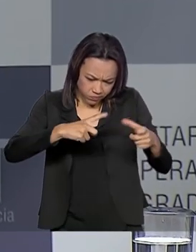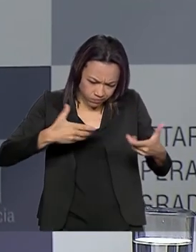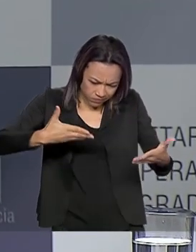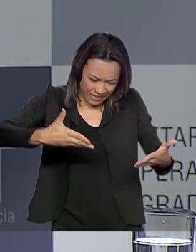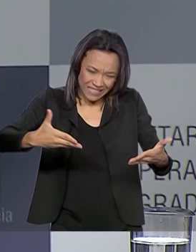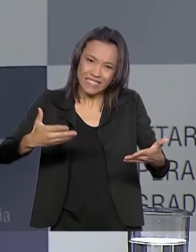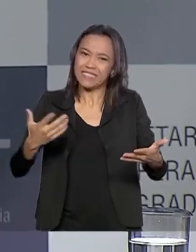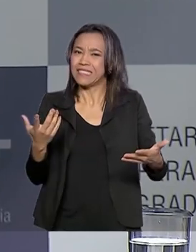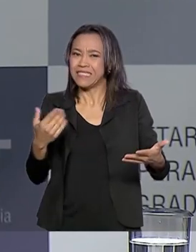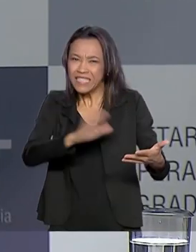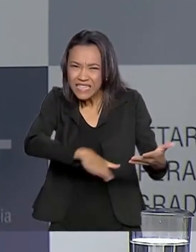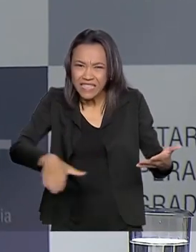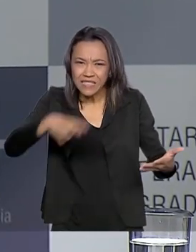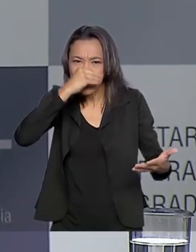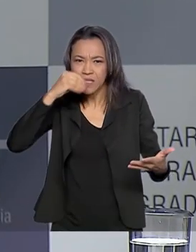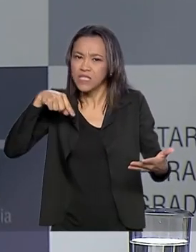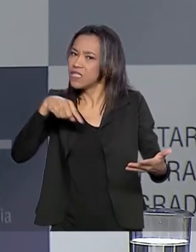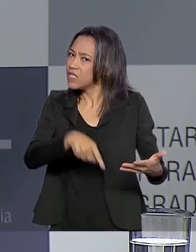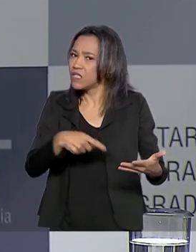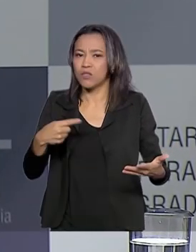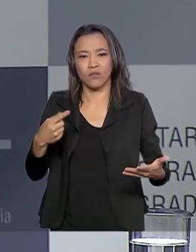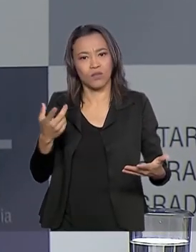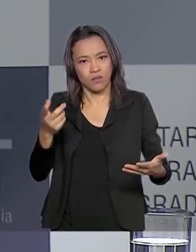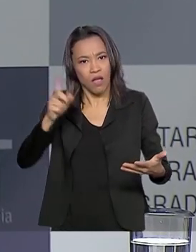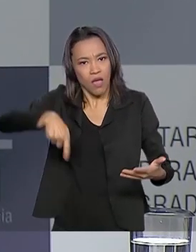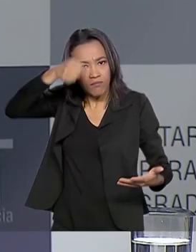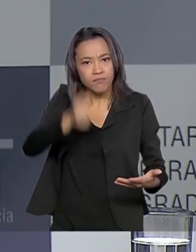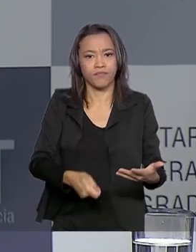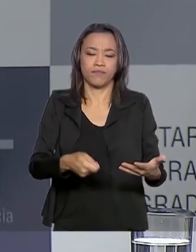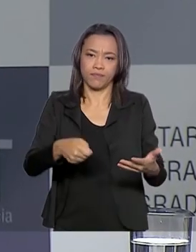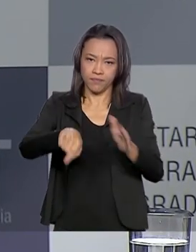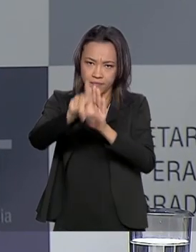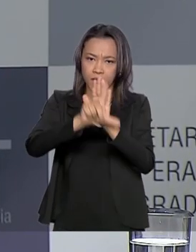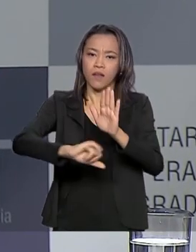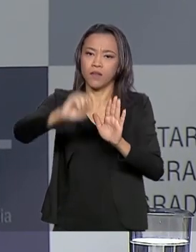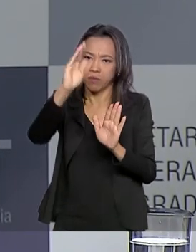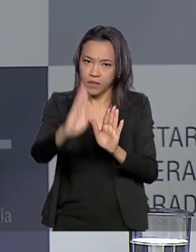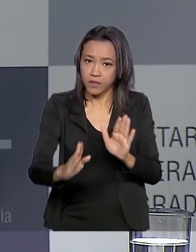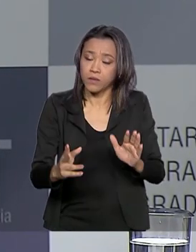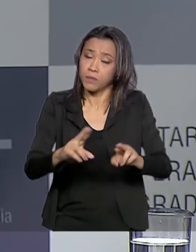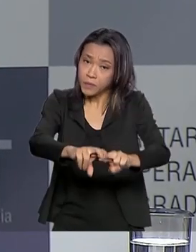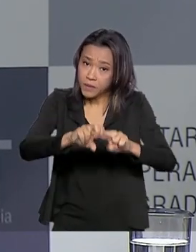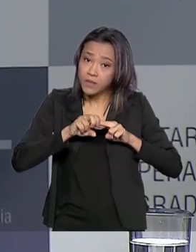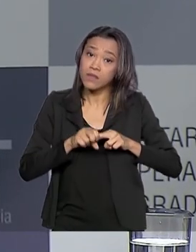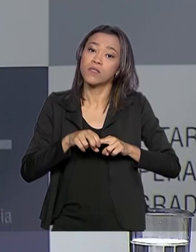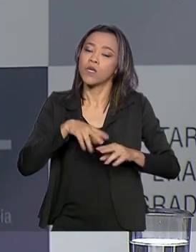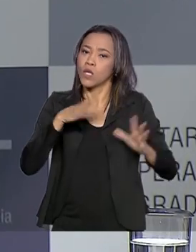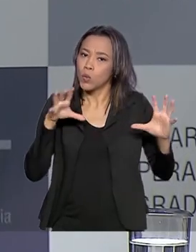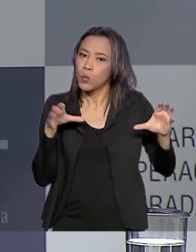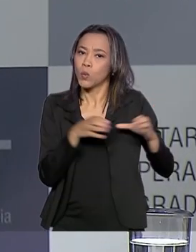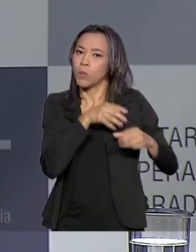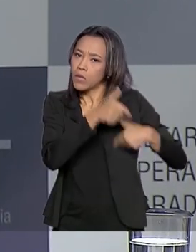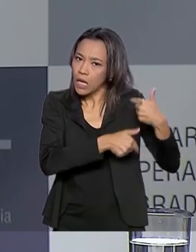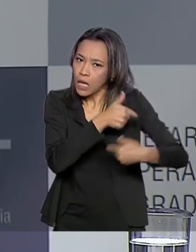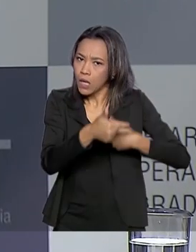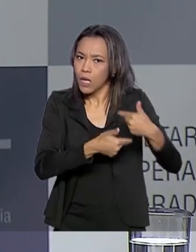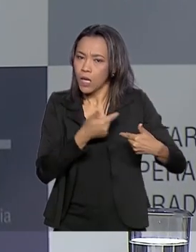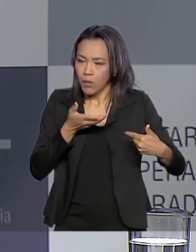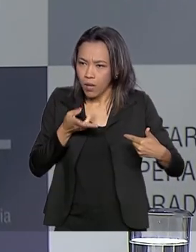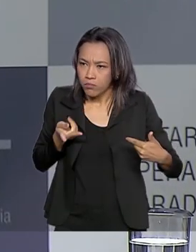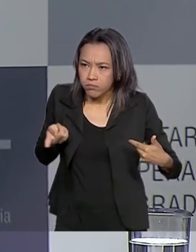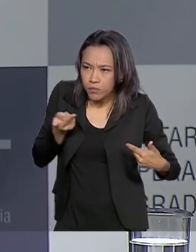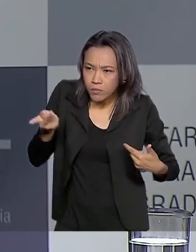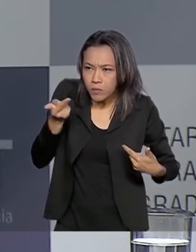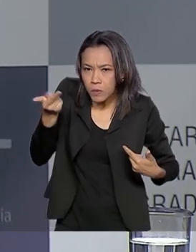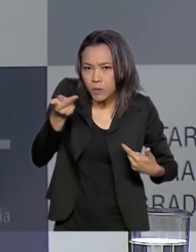punido, é crime e é punido severamente pela lei brasileira. E é nesse sentido que a operação caminha, para identificar essas